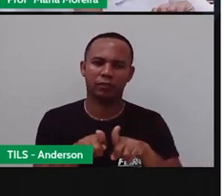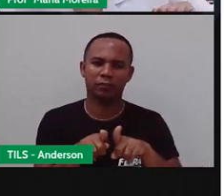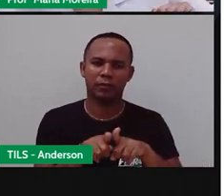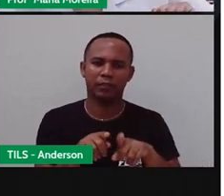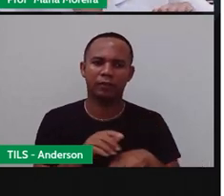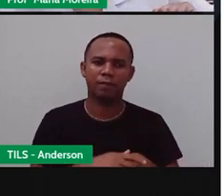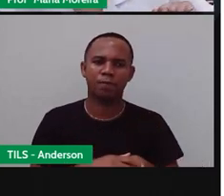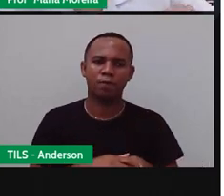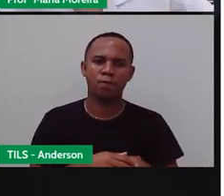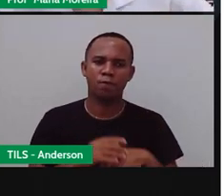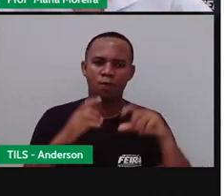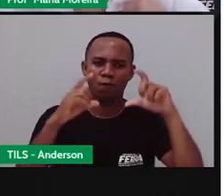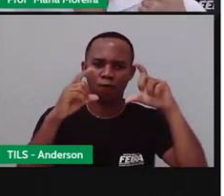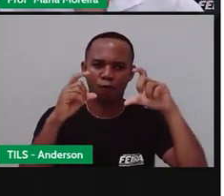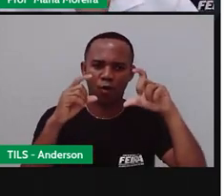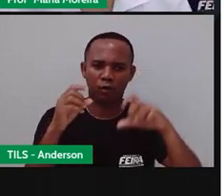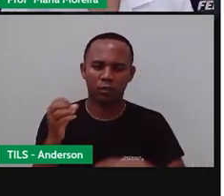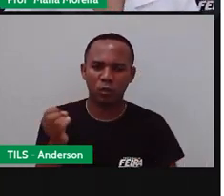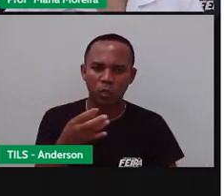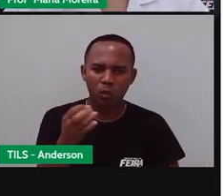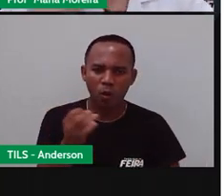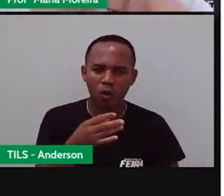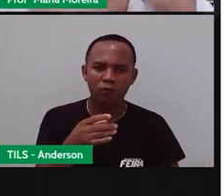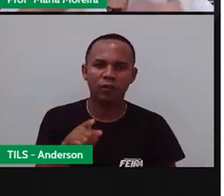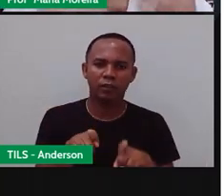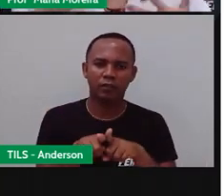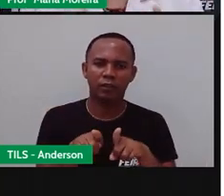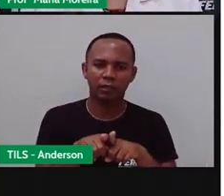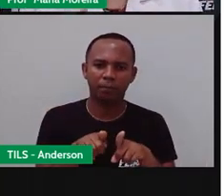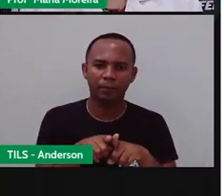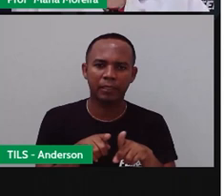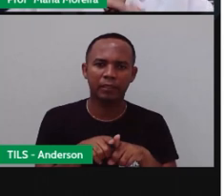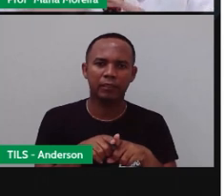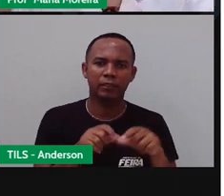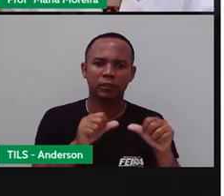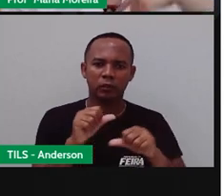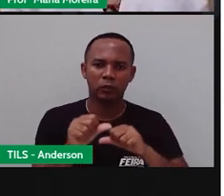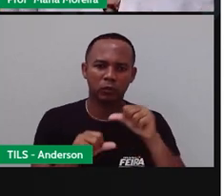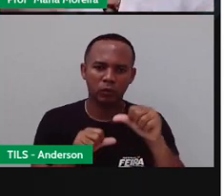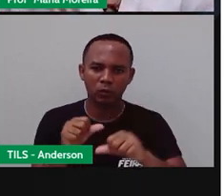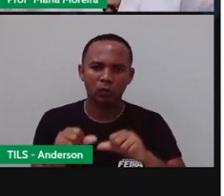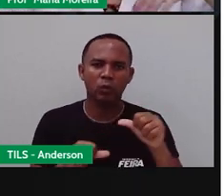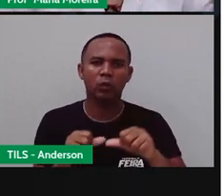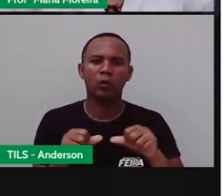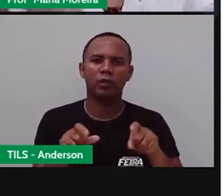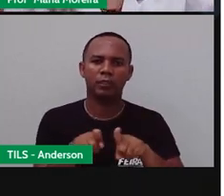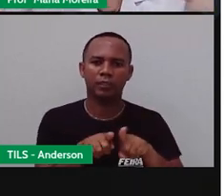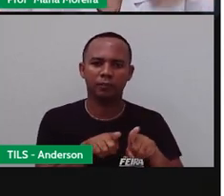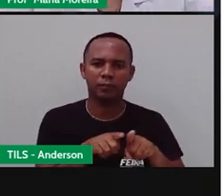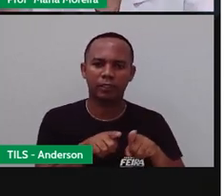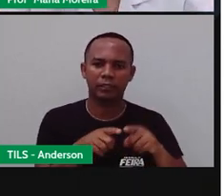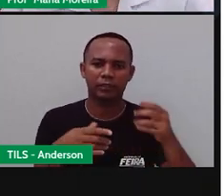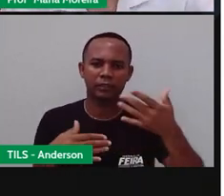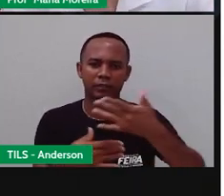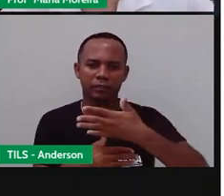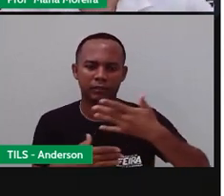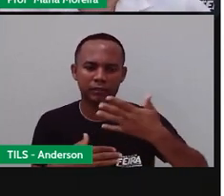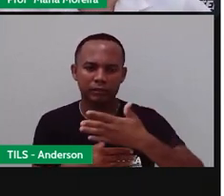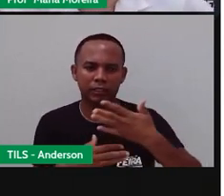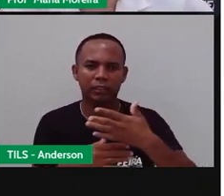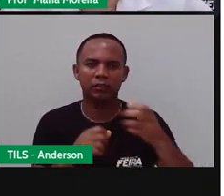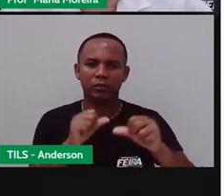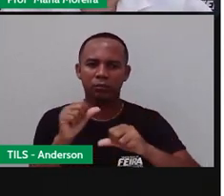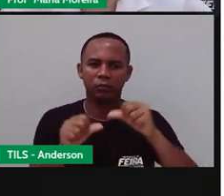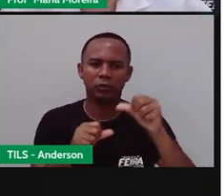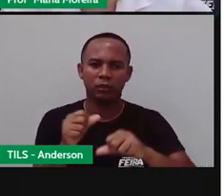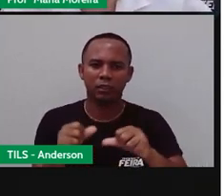uma foto mais recente, ela sofreu alterações. Porque à medida que o tempo vai passando, a cidade, ela vai se modificando, o quê? Com